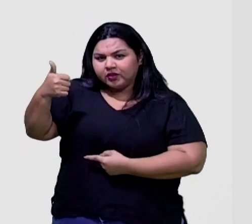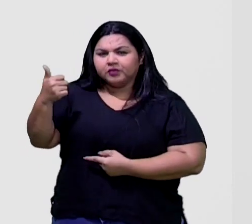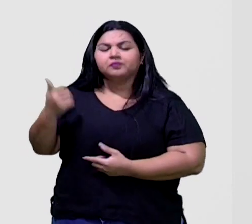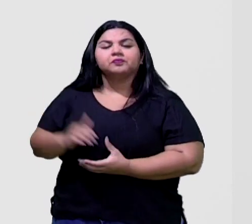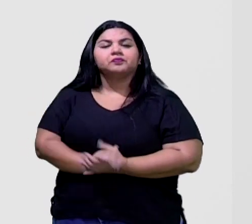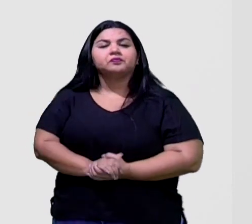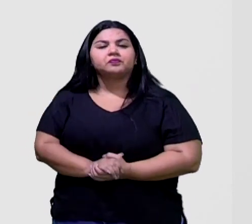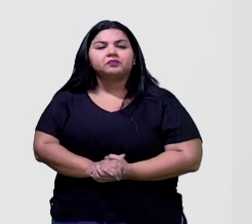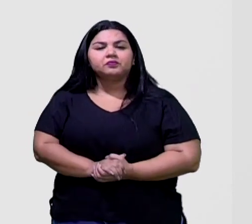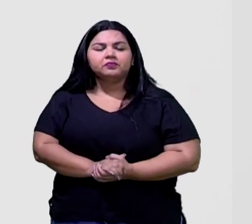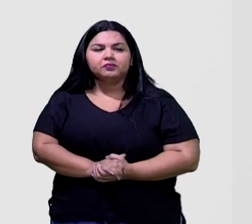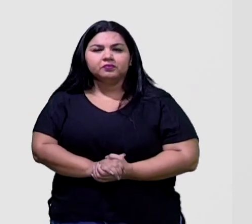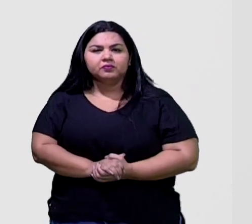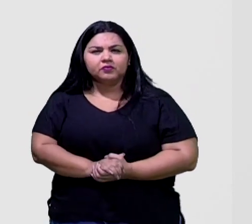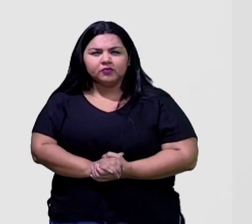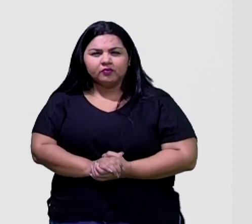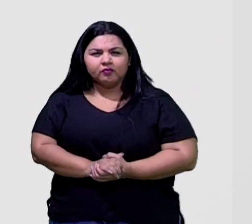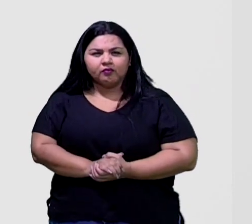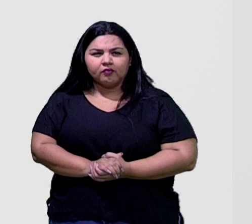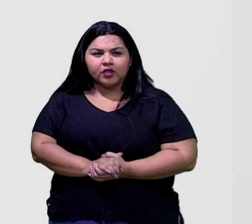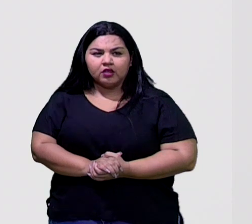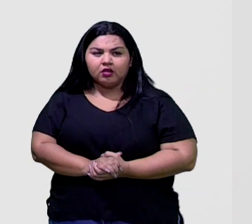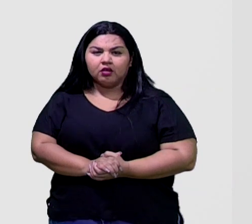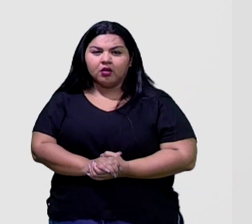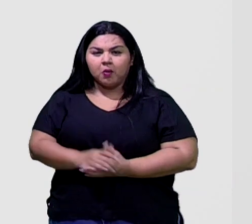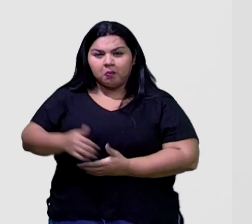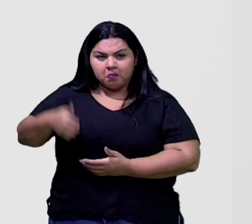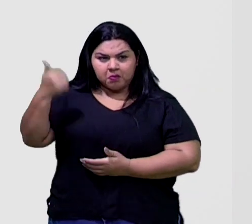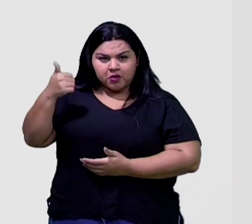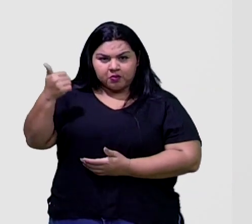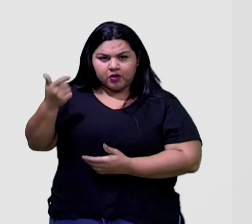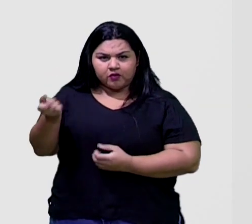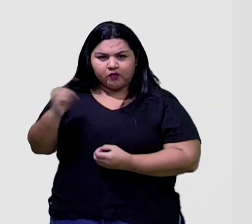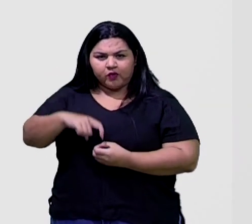alternativa, voltando aí a nossa cartela.